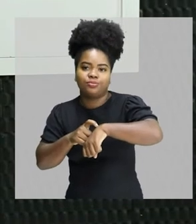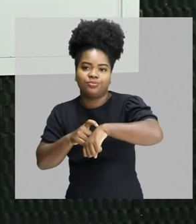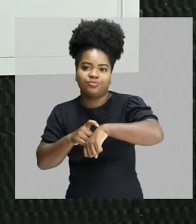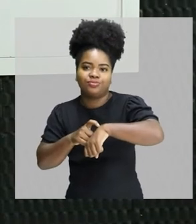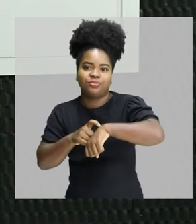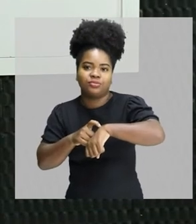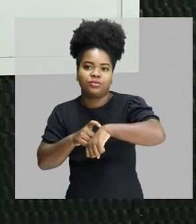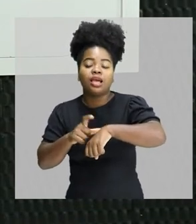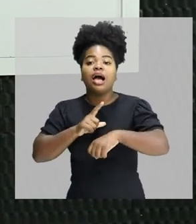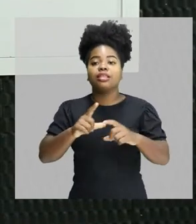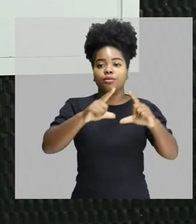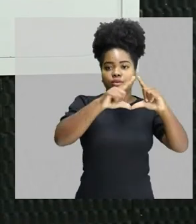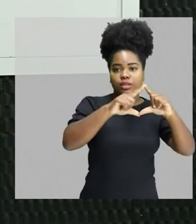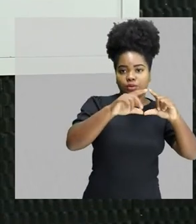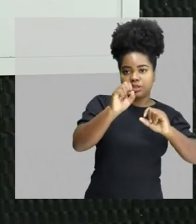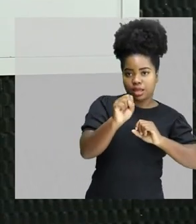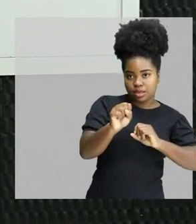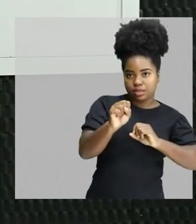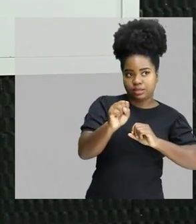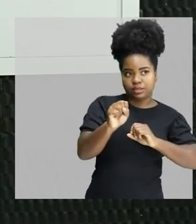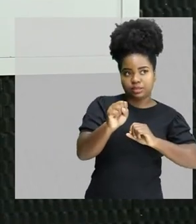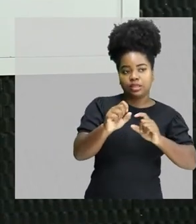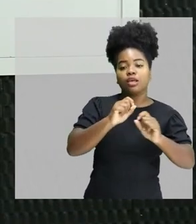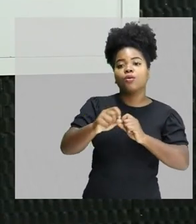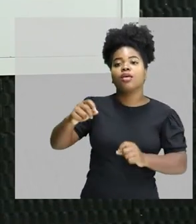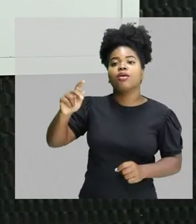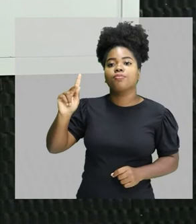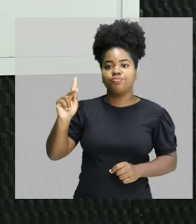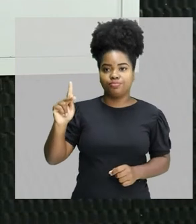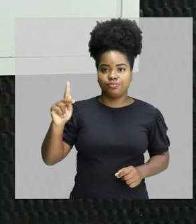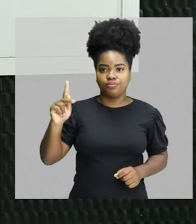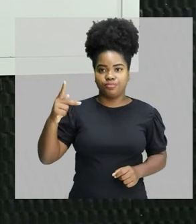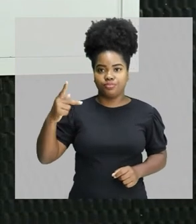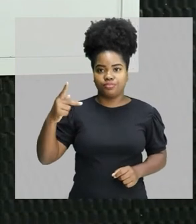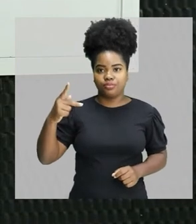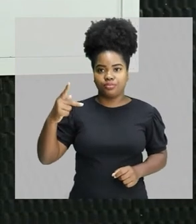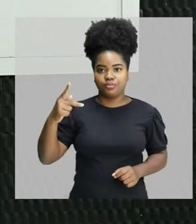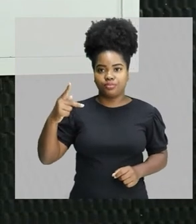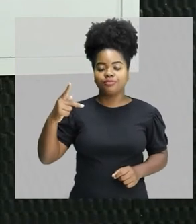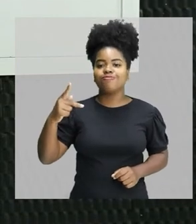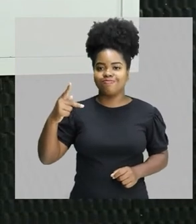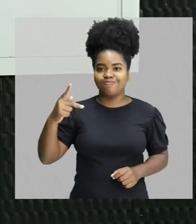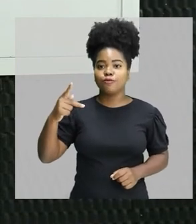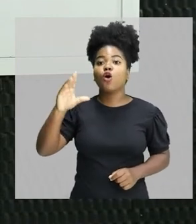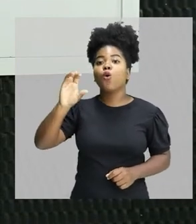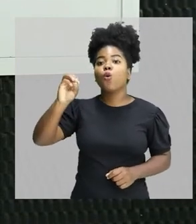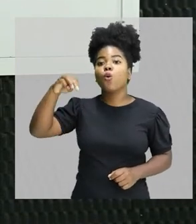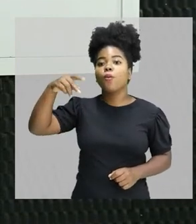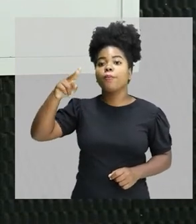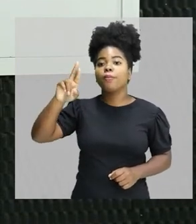onda, que vai ser esse λ, e o tempo nós vamos substituir pelo período.